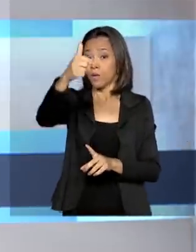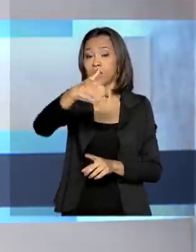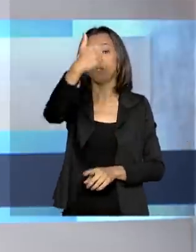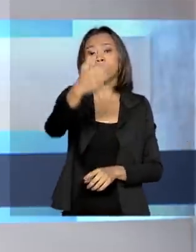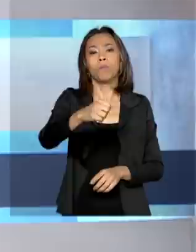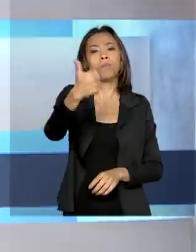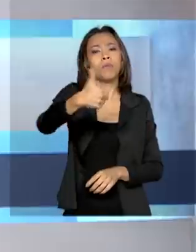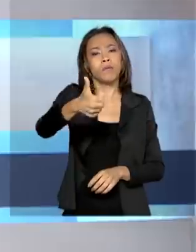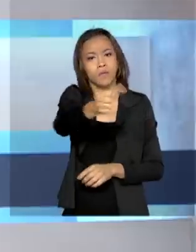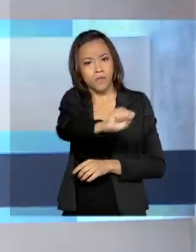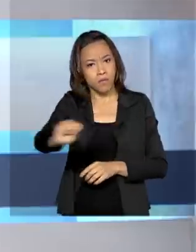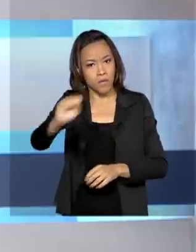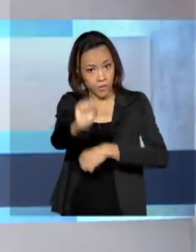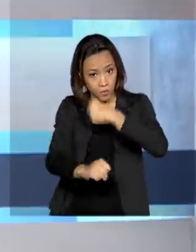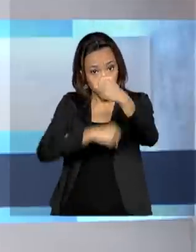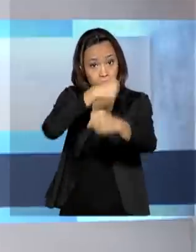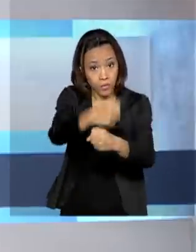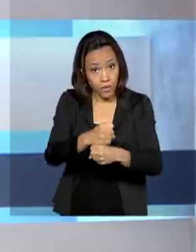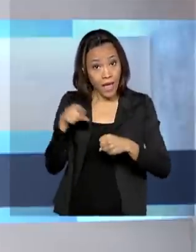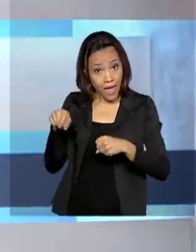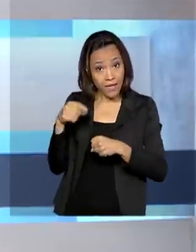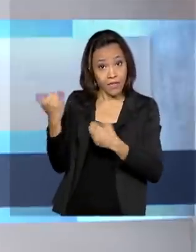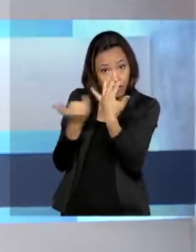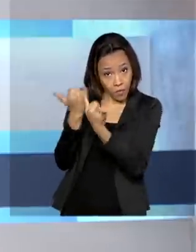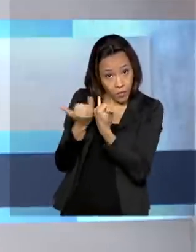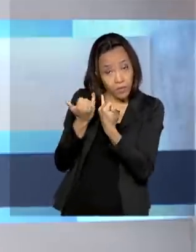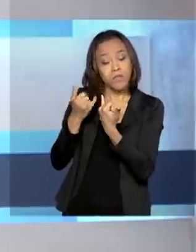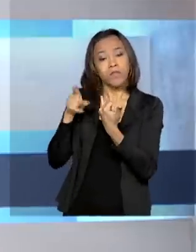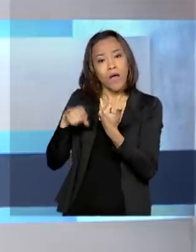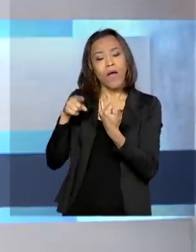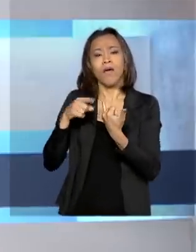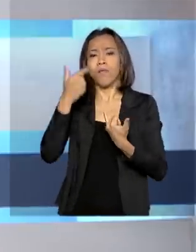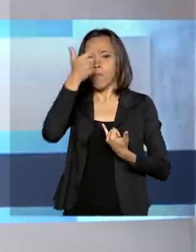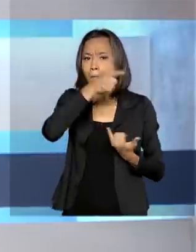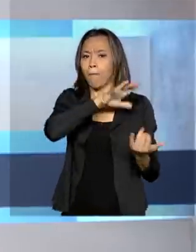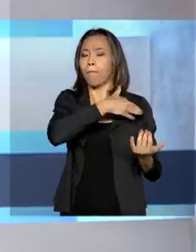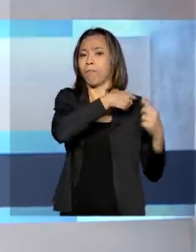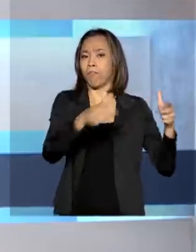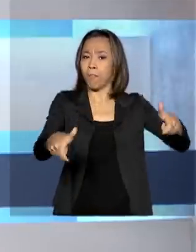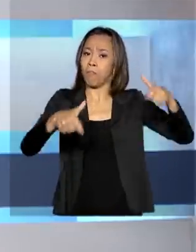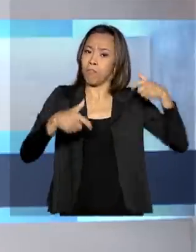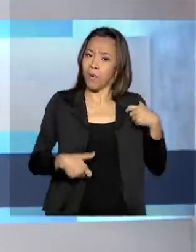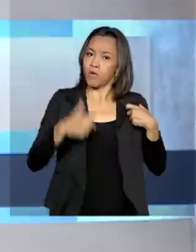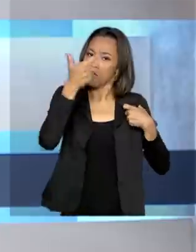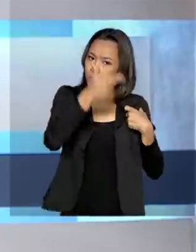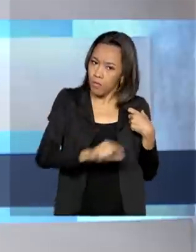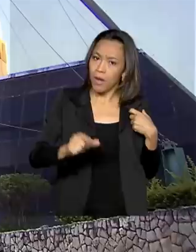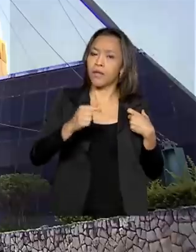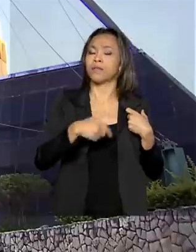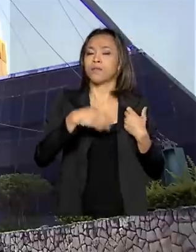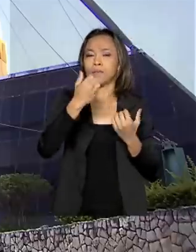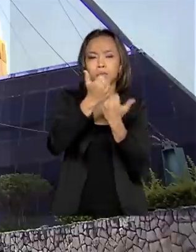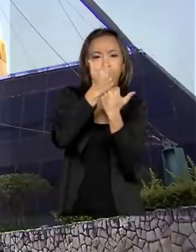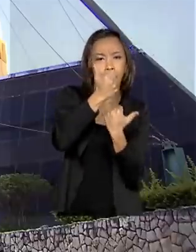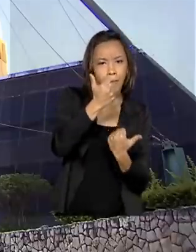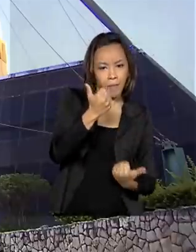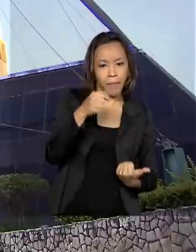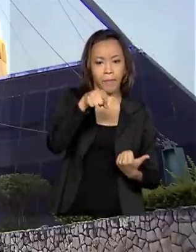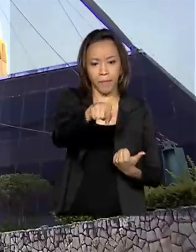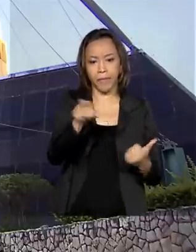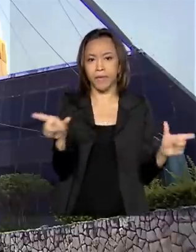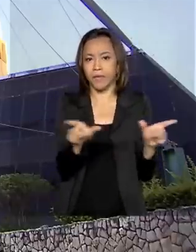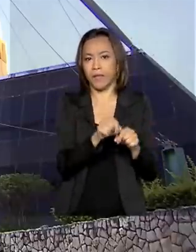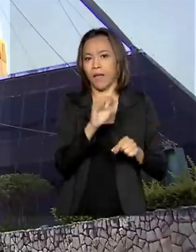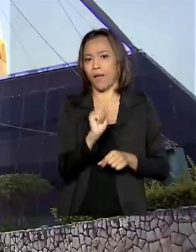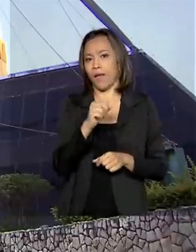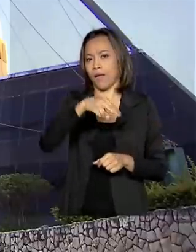que vem. A informação foi confirmada durante posse de mais um membro do Conselho Diretor da Agência. Entre